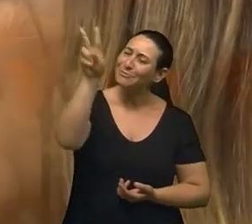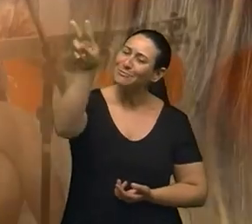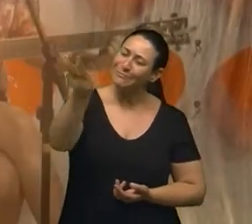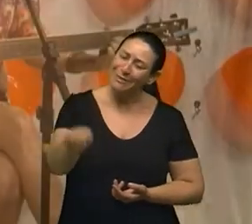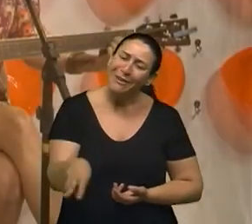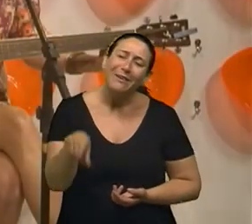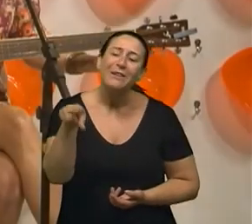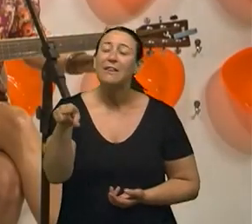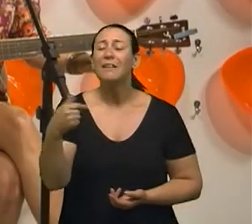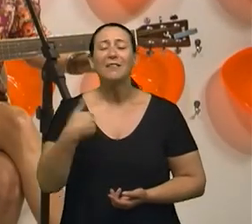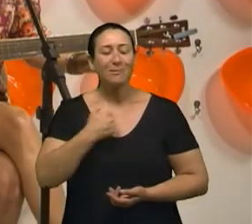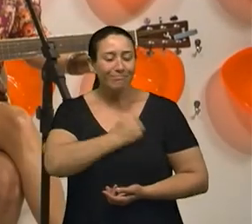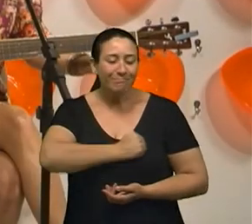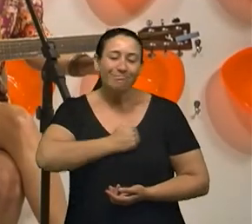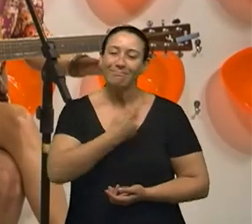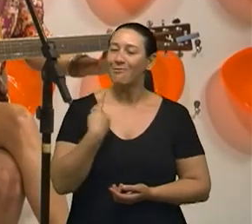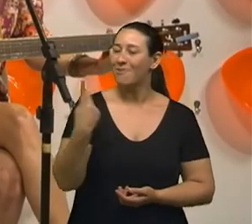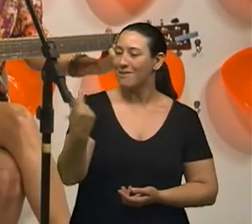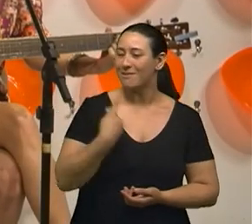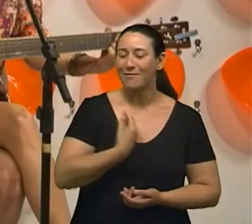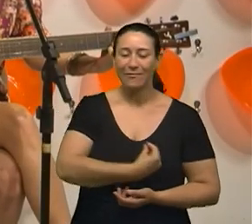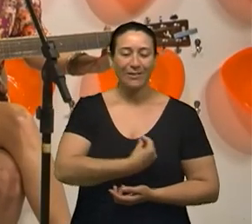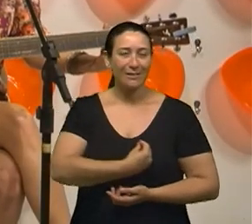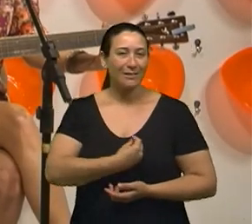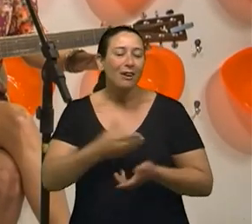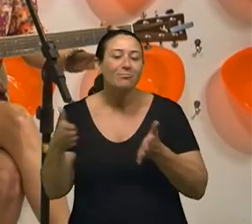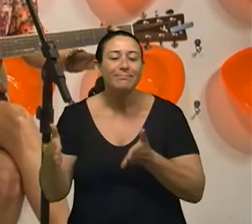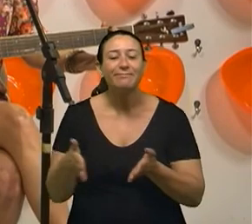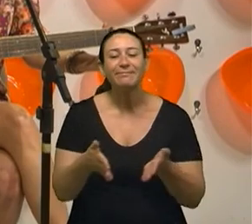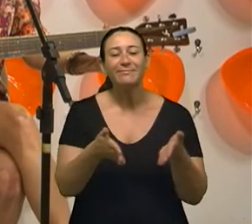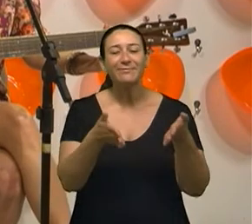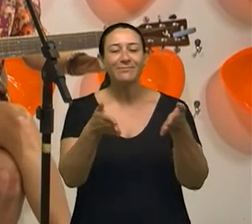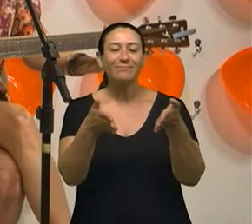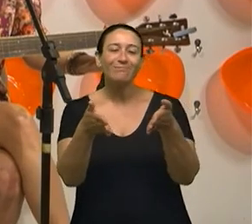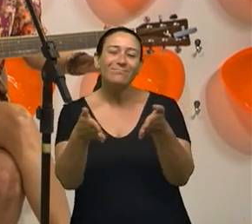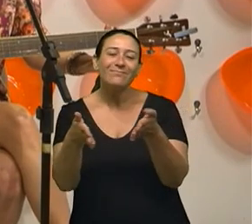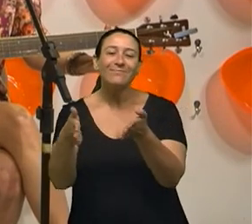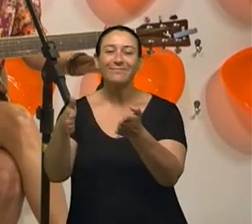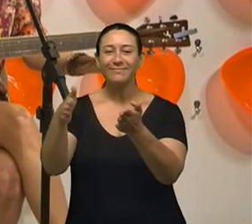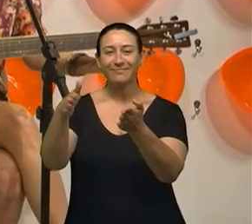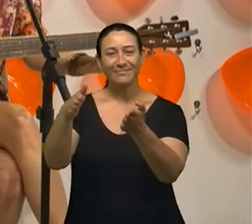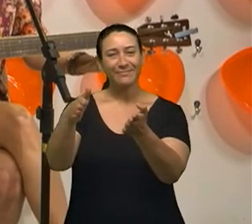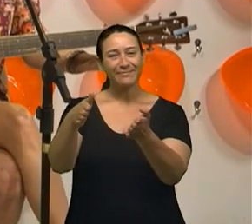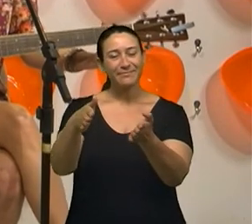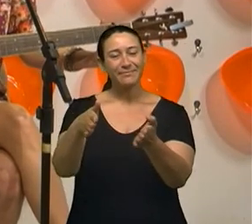A nossa vida Se encaminha aos poucos